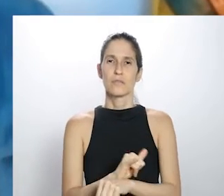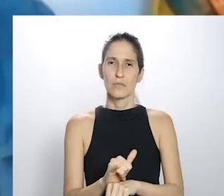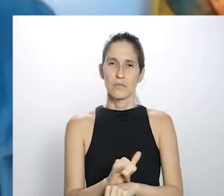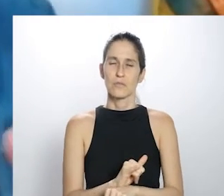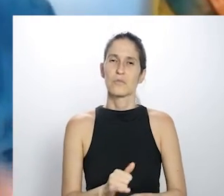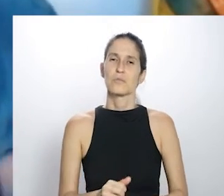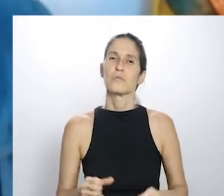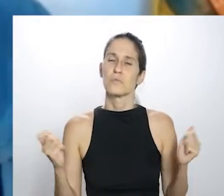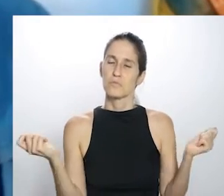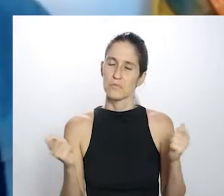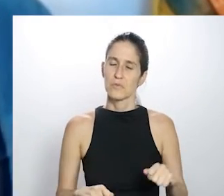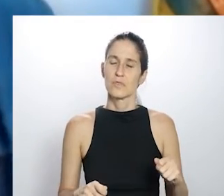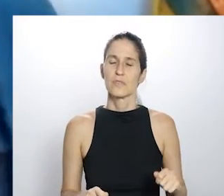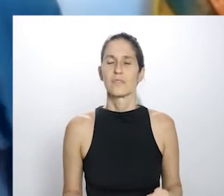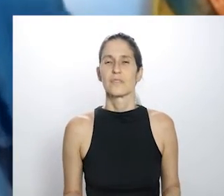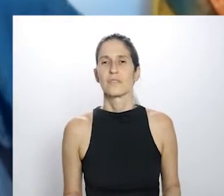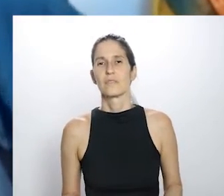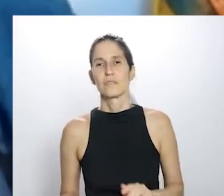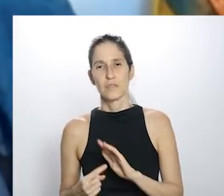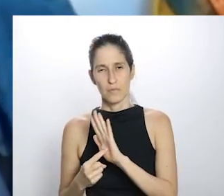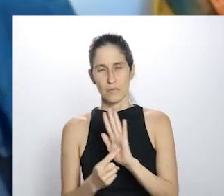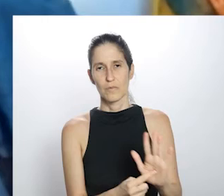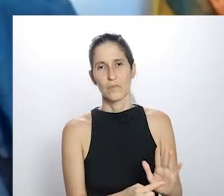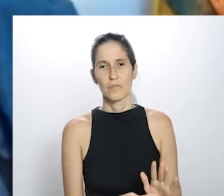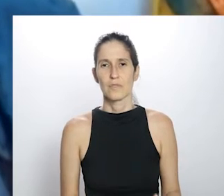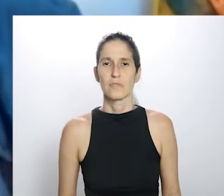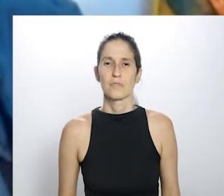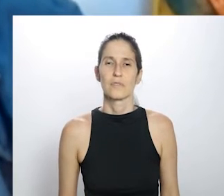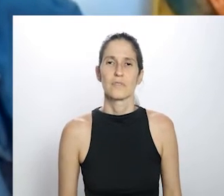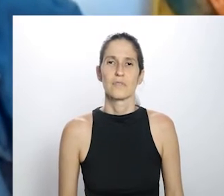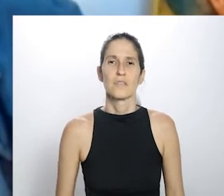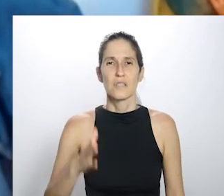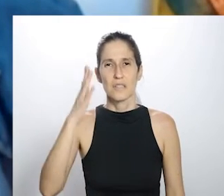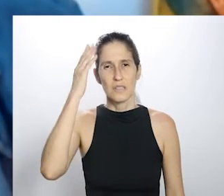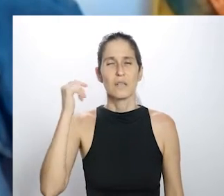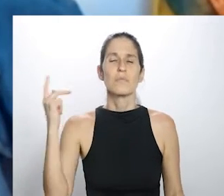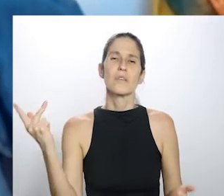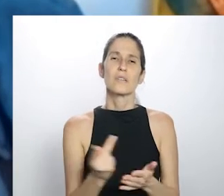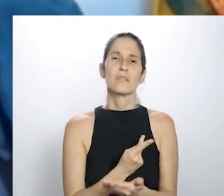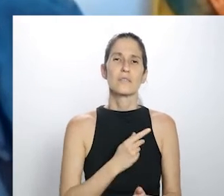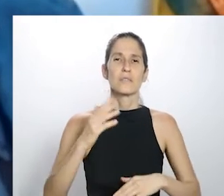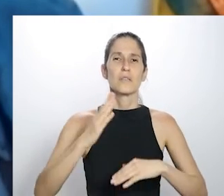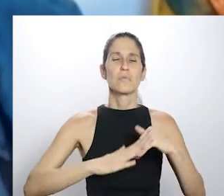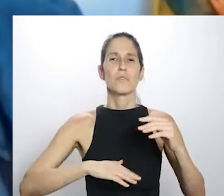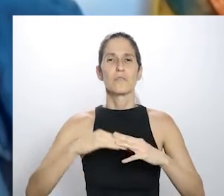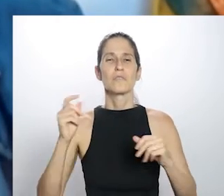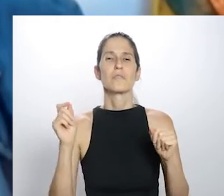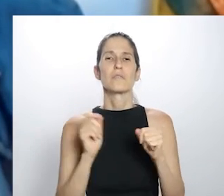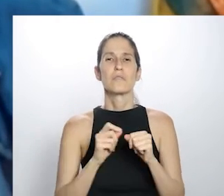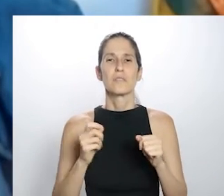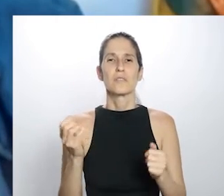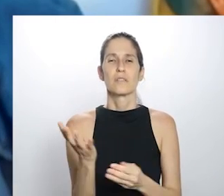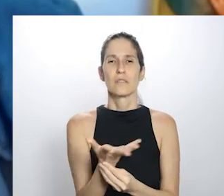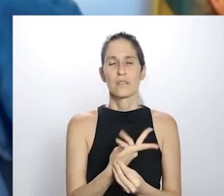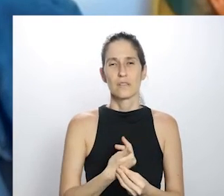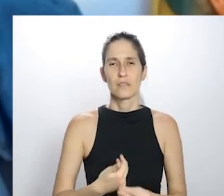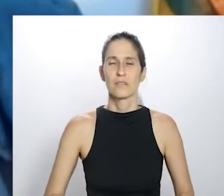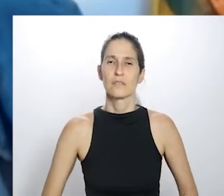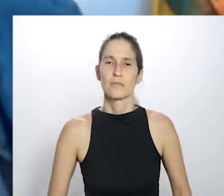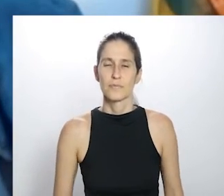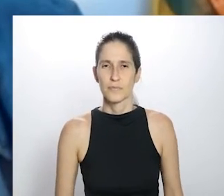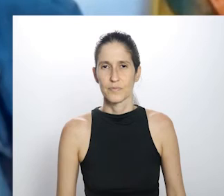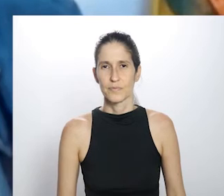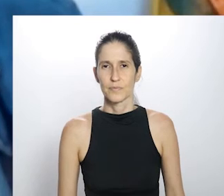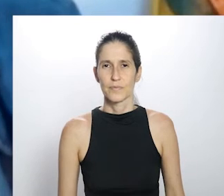acredito que no YouTube deve ficar, para que a gente possa ter acesso sempre ao que, ter notícias, dos artistas e das